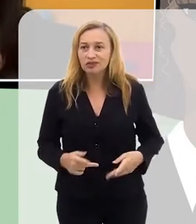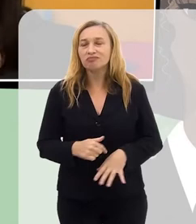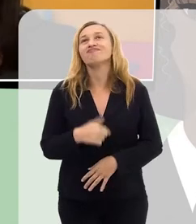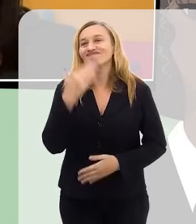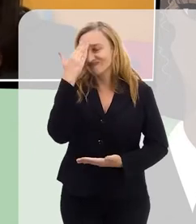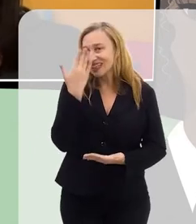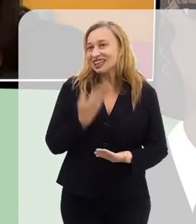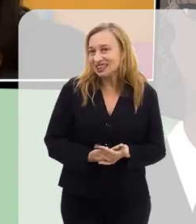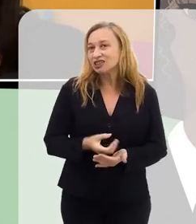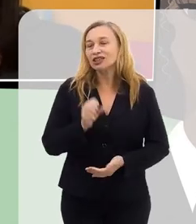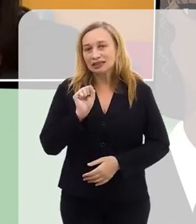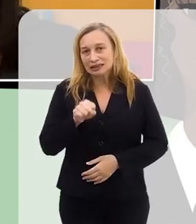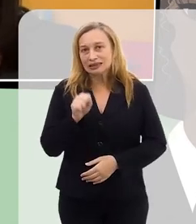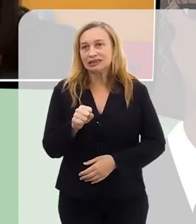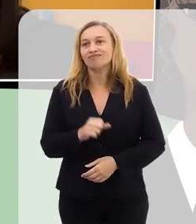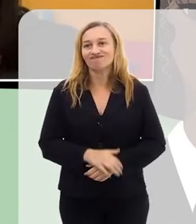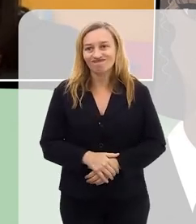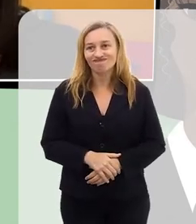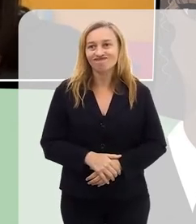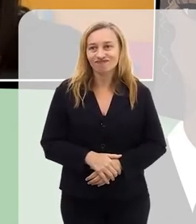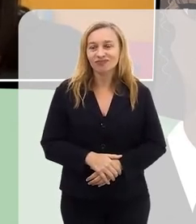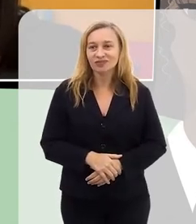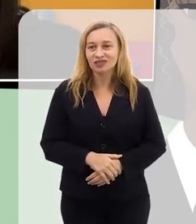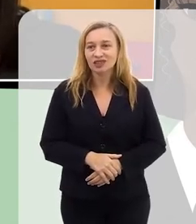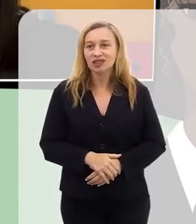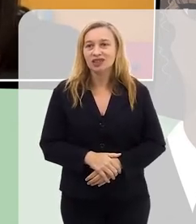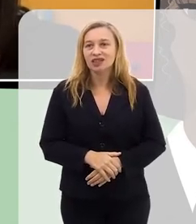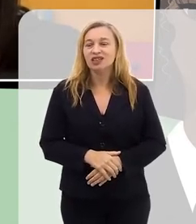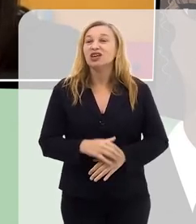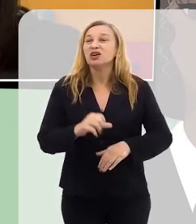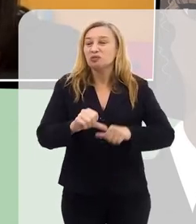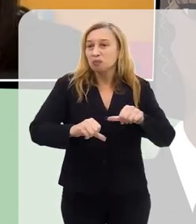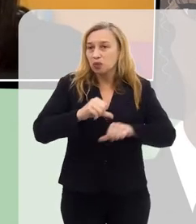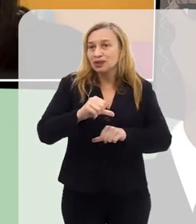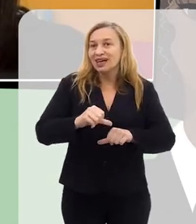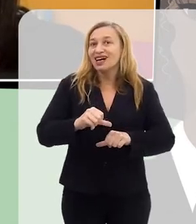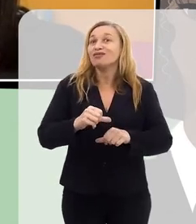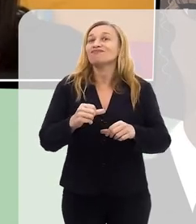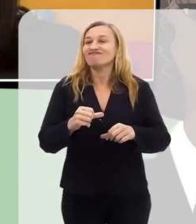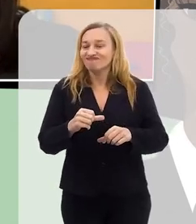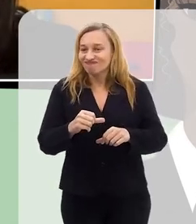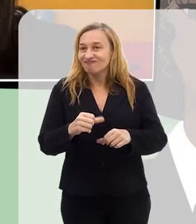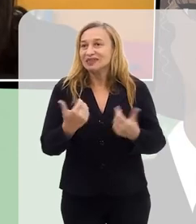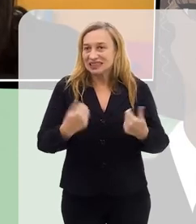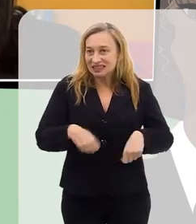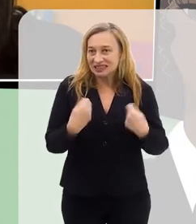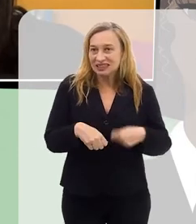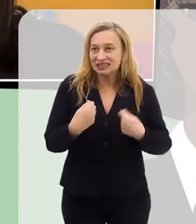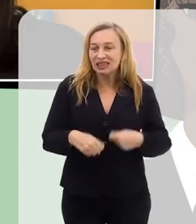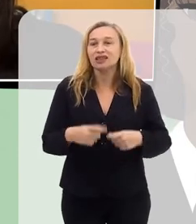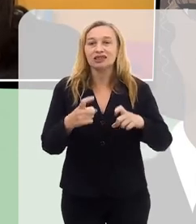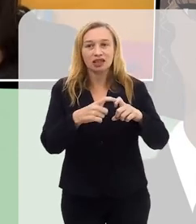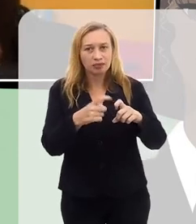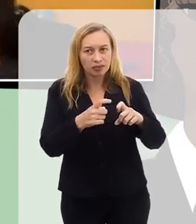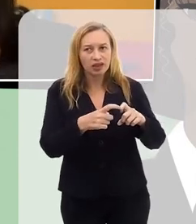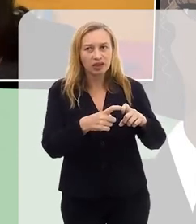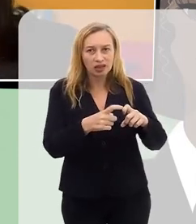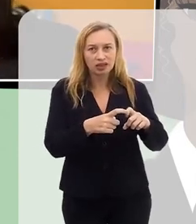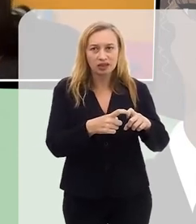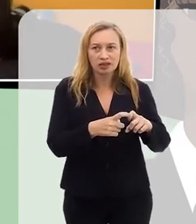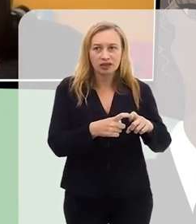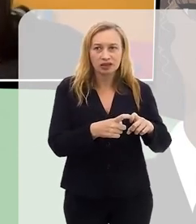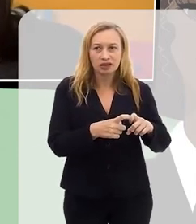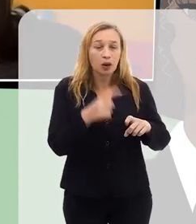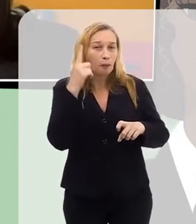Eu acredito que sim, acho que a gente ainda tem muito pra desbravar e muito pra mudar, a gente tem médicos muito